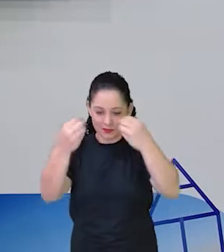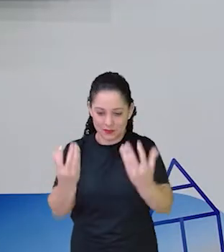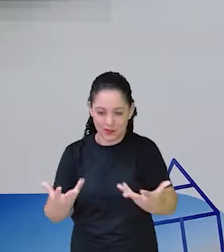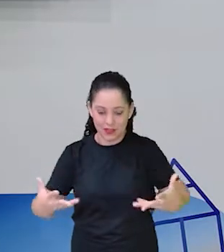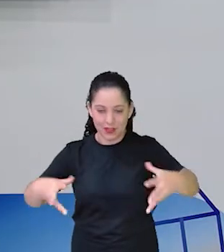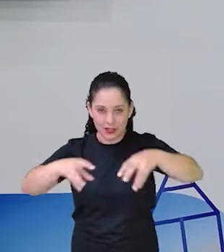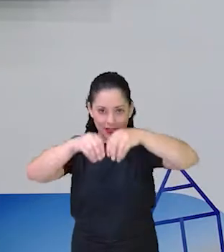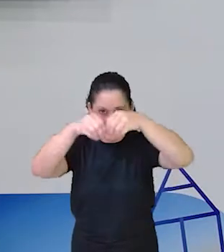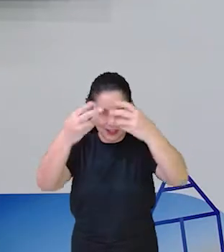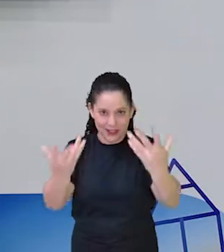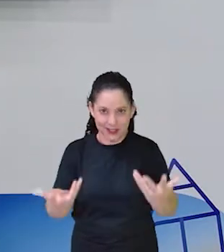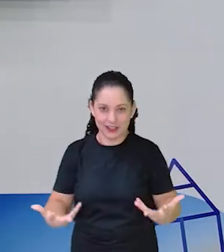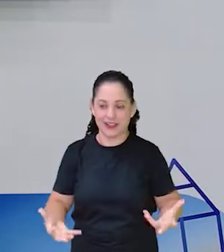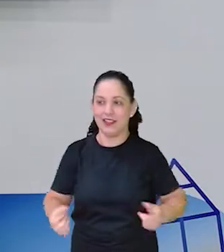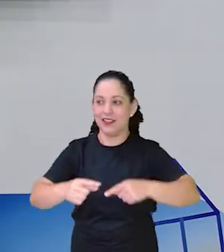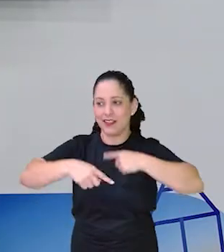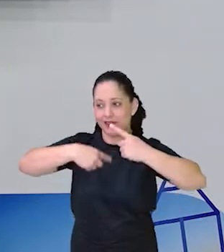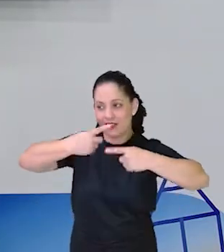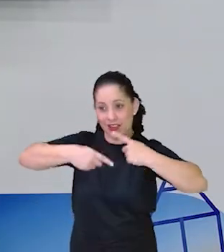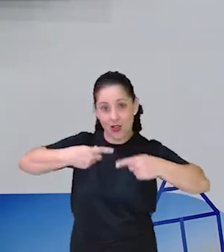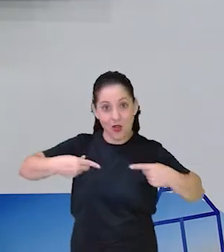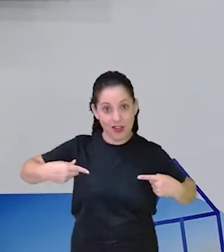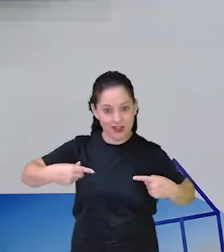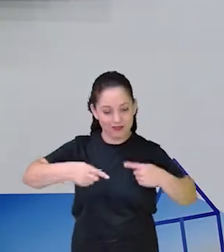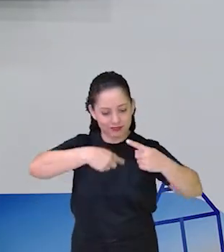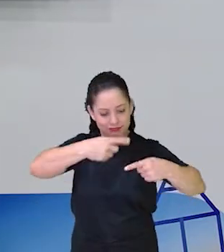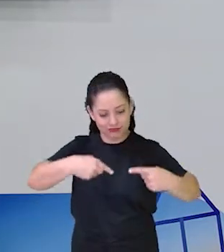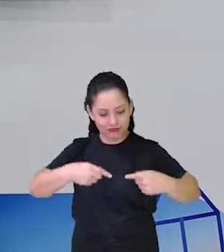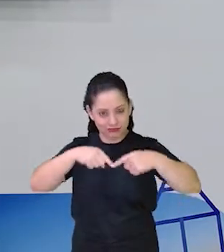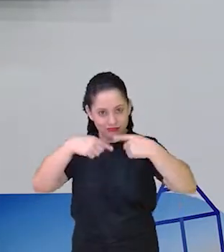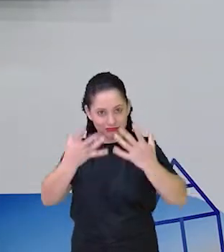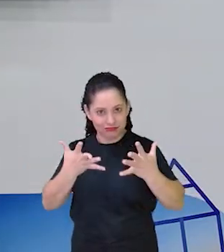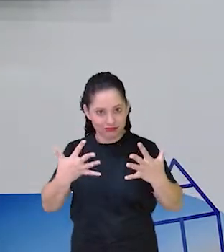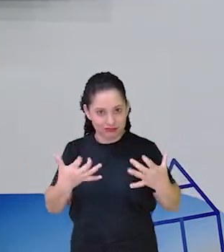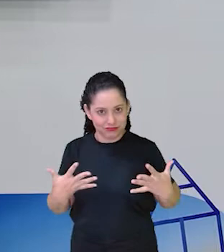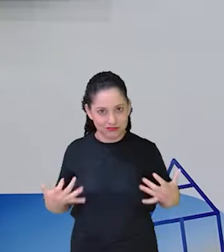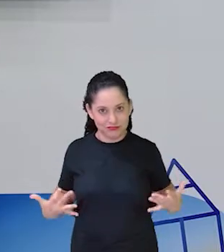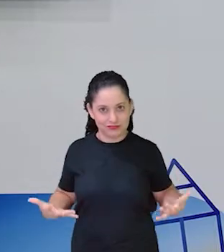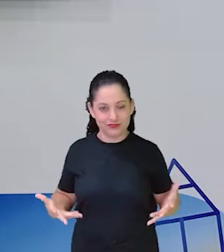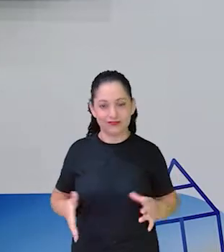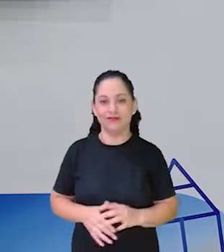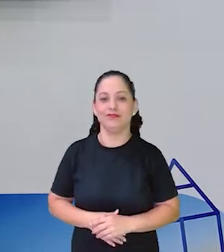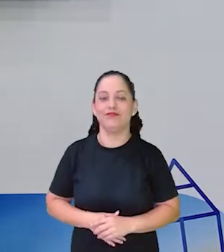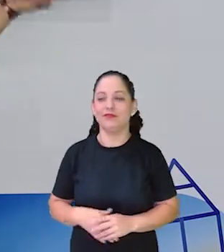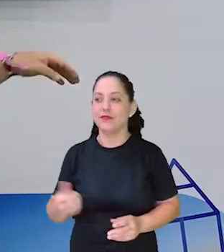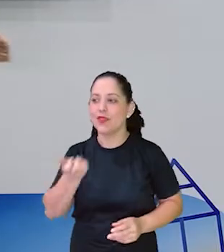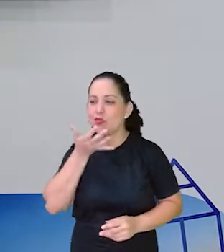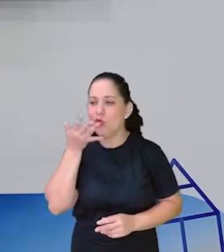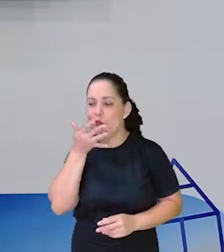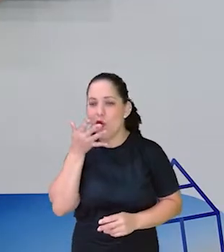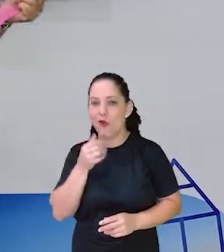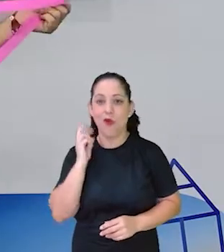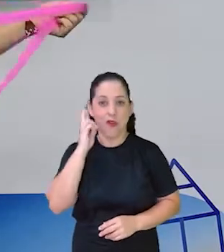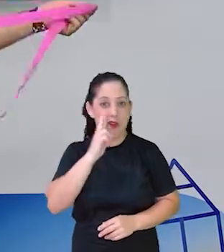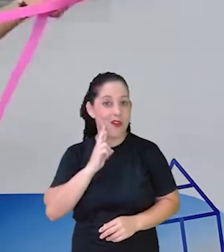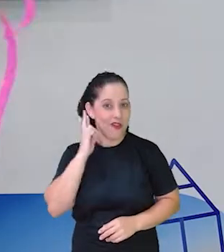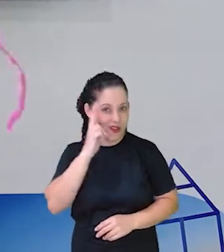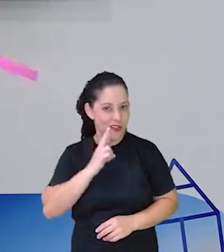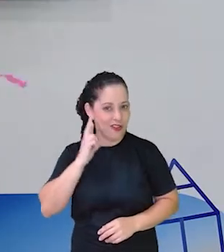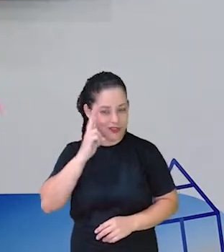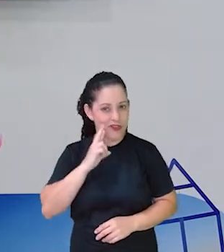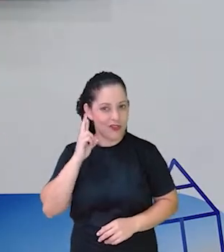Isso ela vai enrolar de novo Olha isso aqui ó Vamos ver outra cor aqui ó Pegar aqui esse